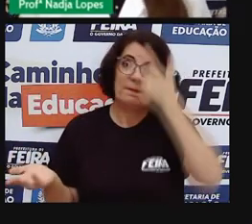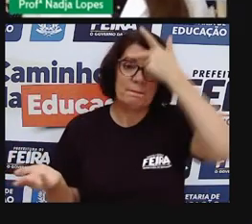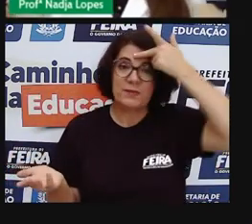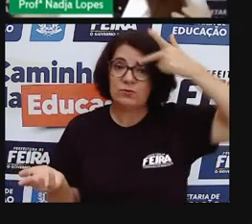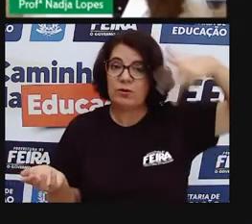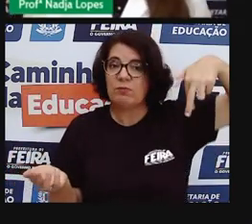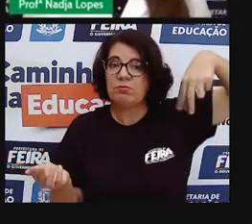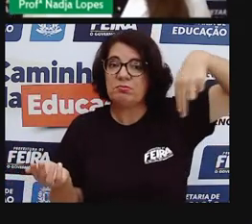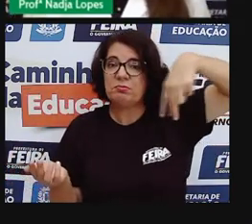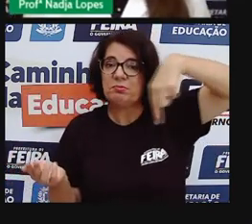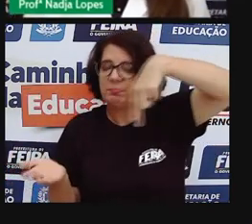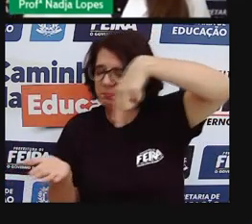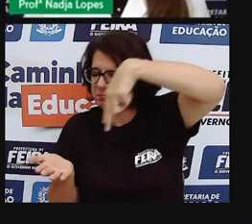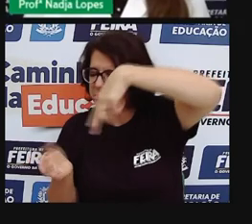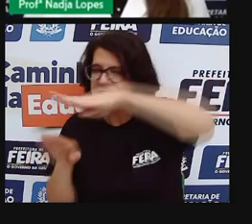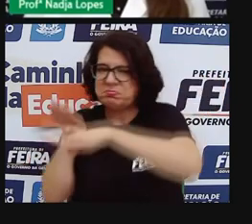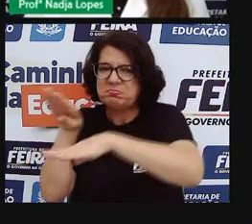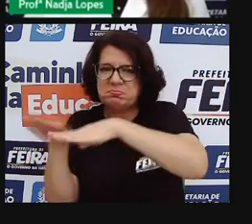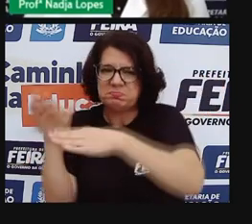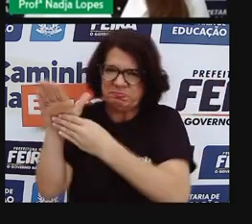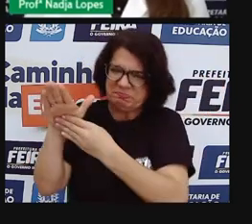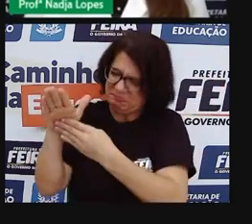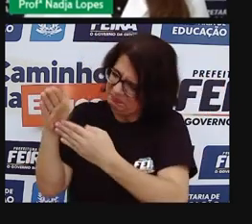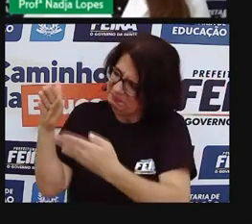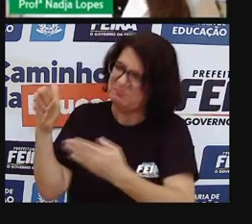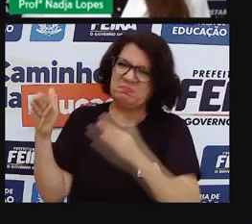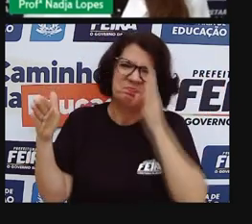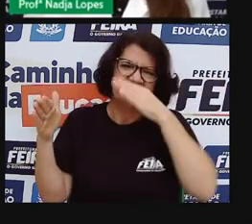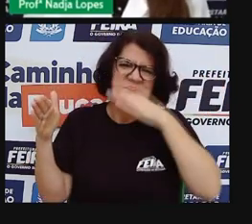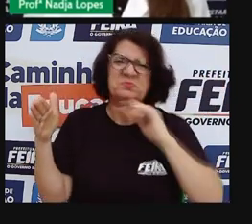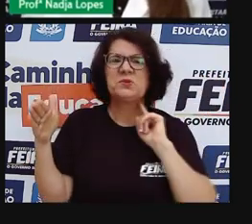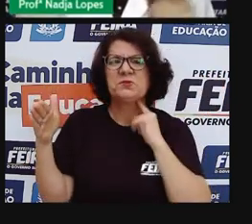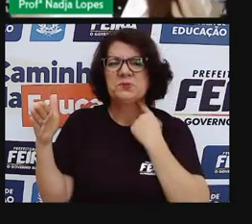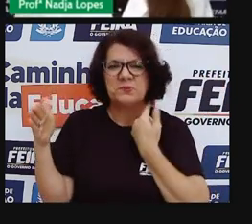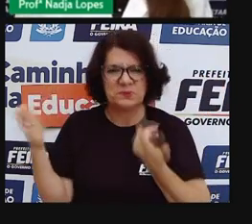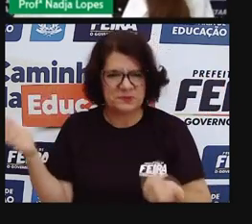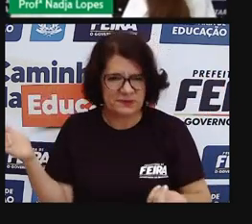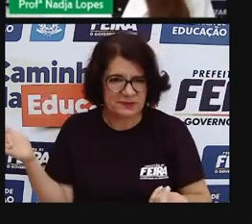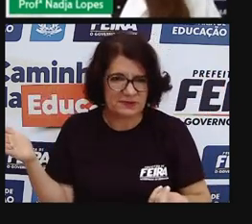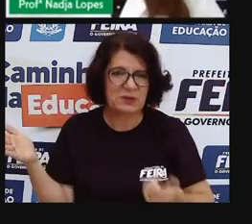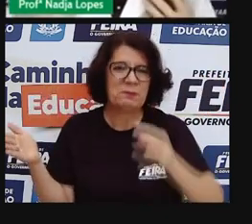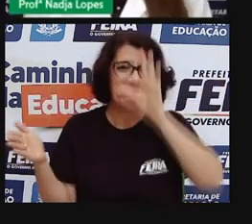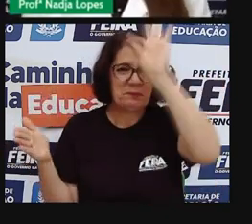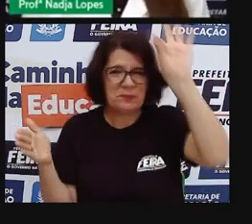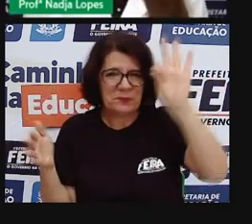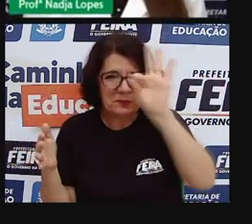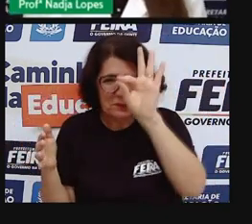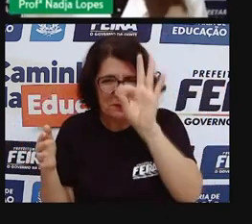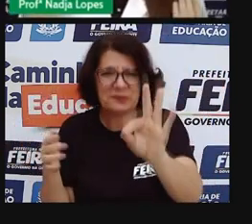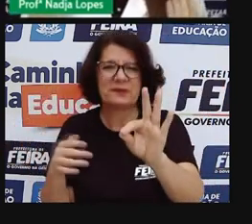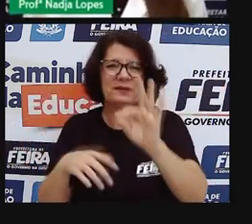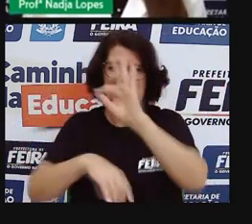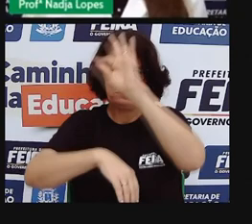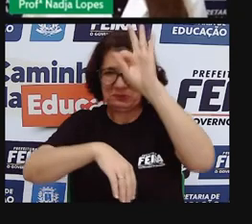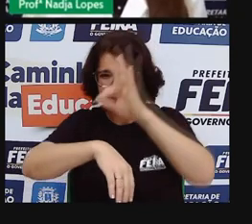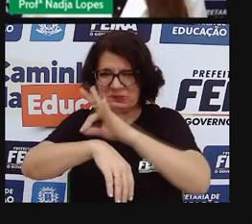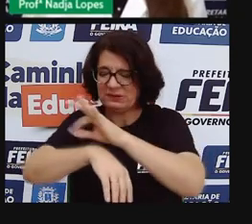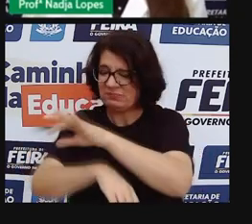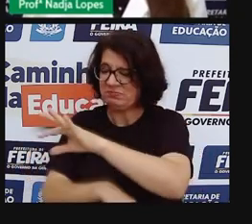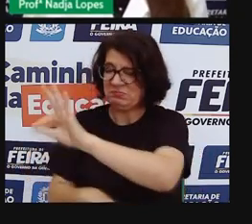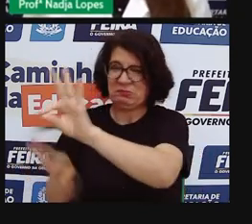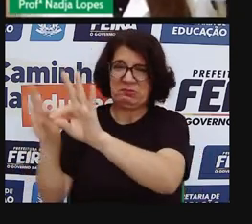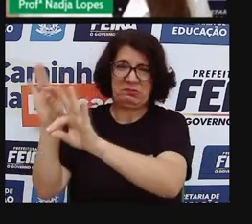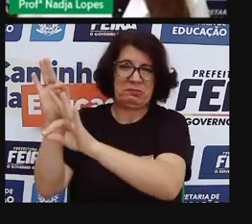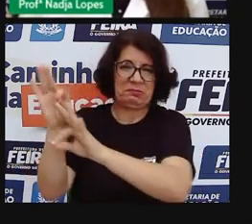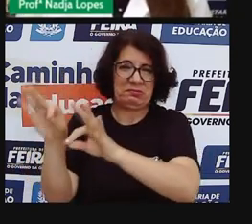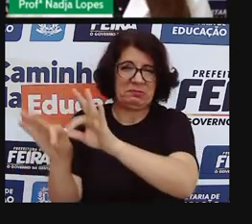pisando num produto que está estragado, mau cheiro, mosca, insetos, então isso não é incorreto,